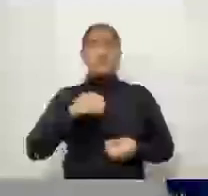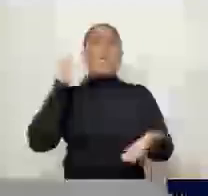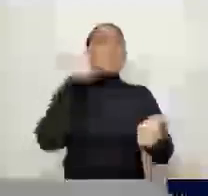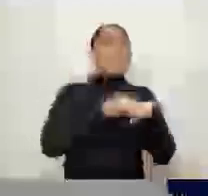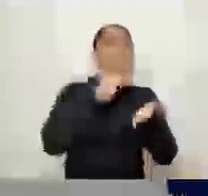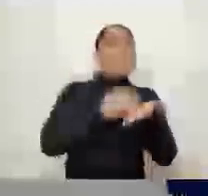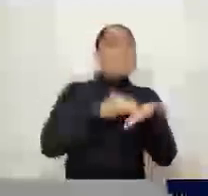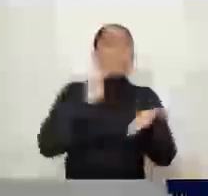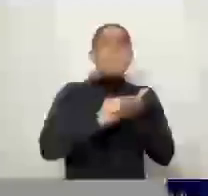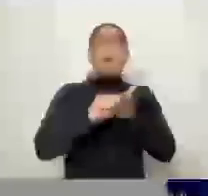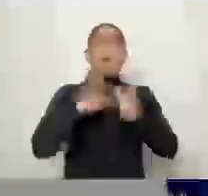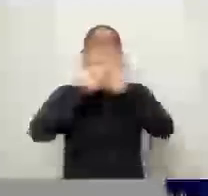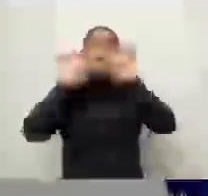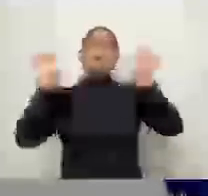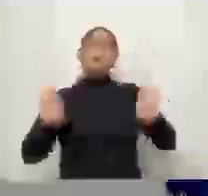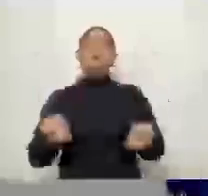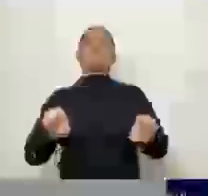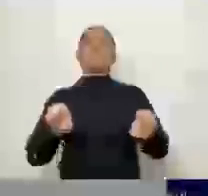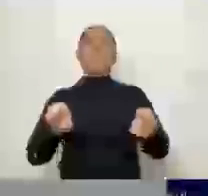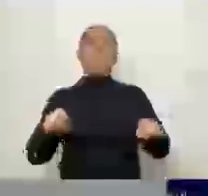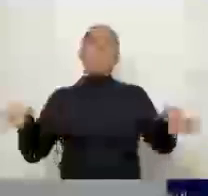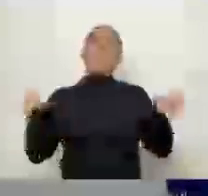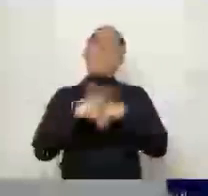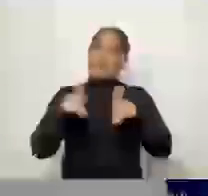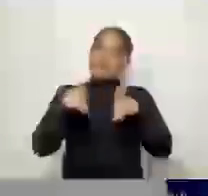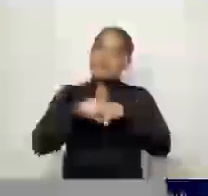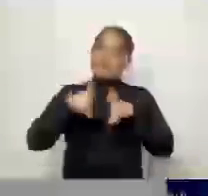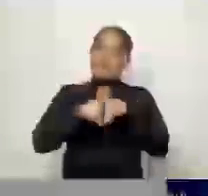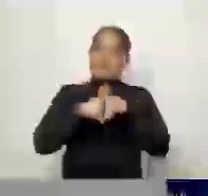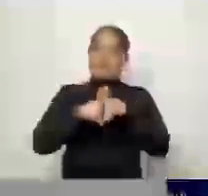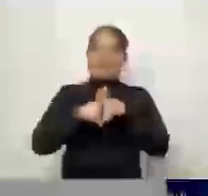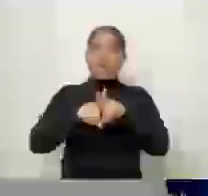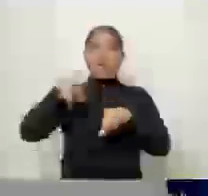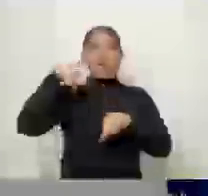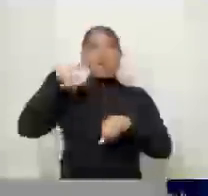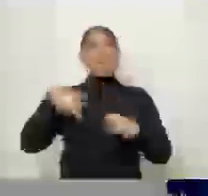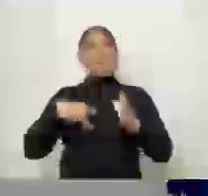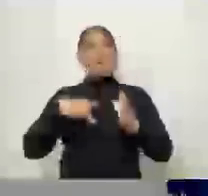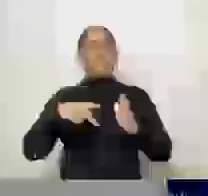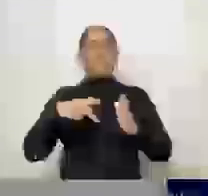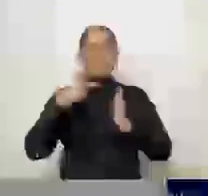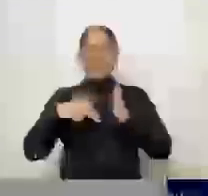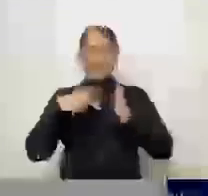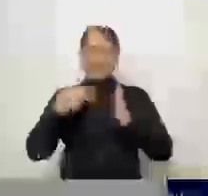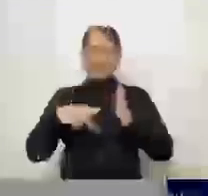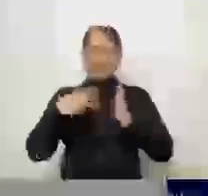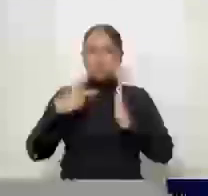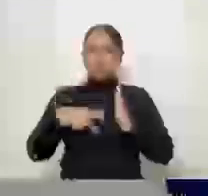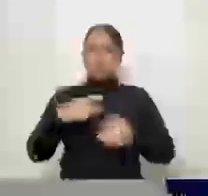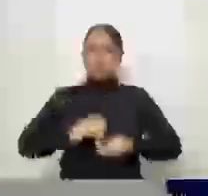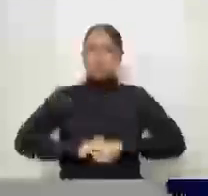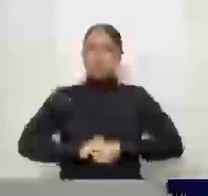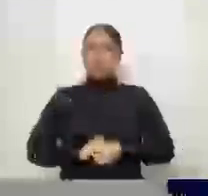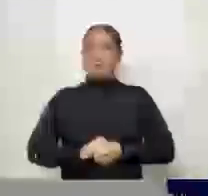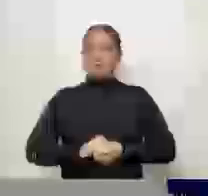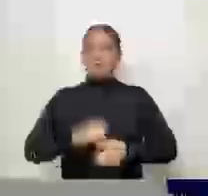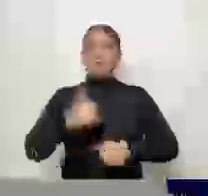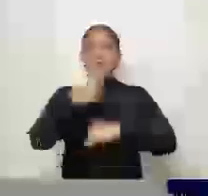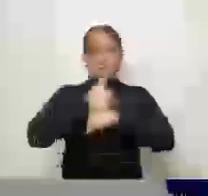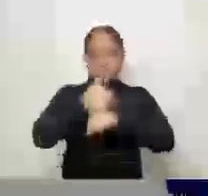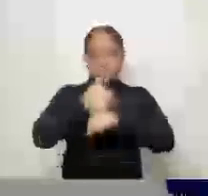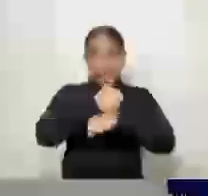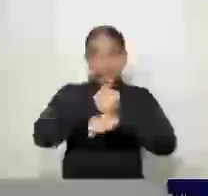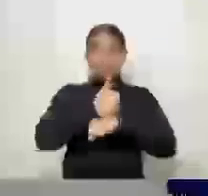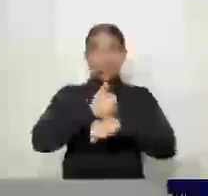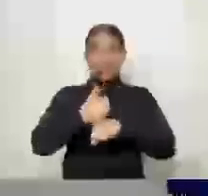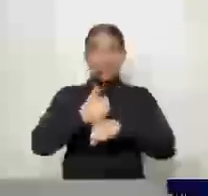falta de profissionais. Por exemplo, a UBS dos fundos de Ibuassu, ela deveria operar com mais ou menos 10